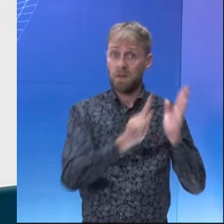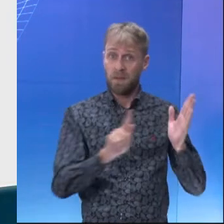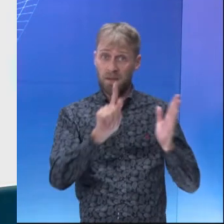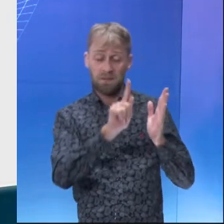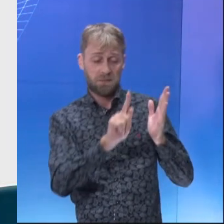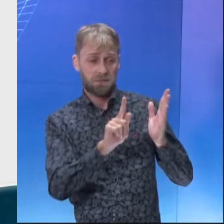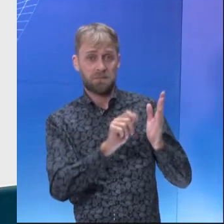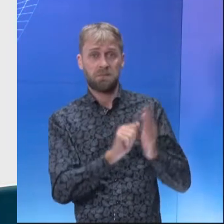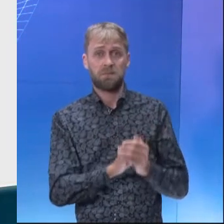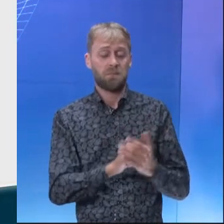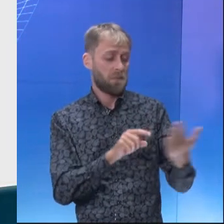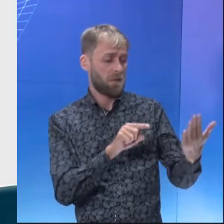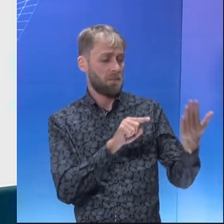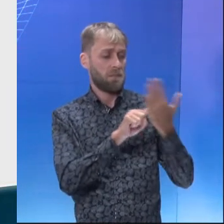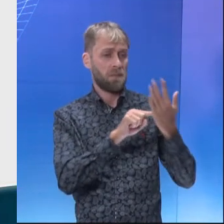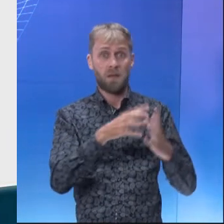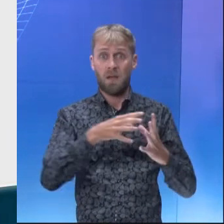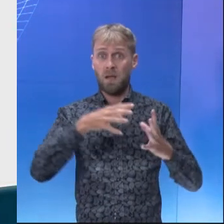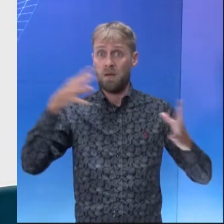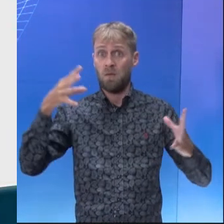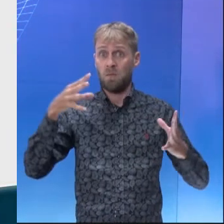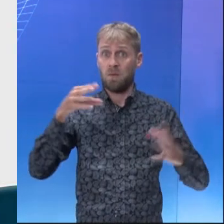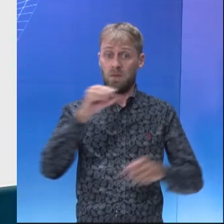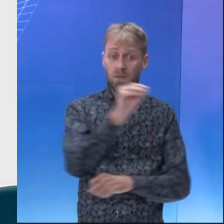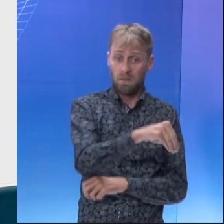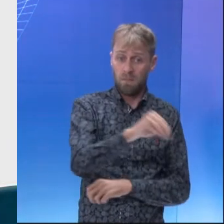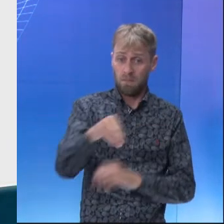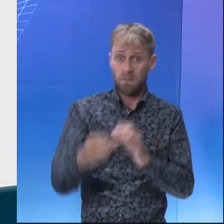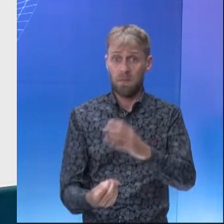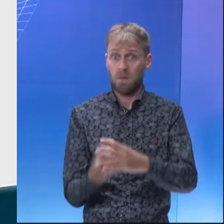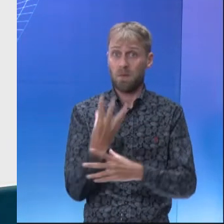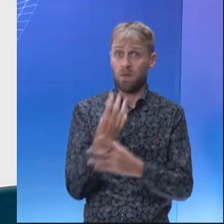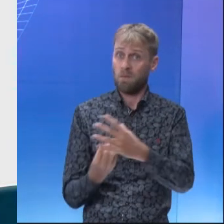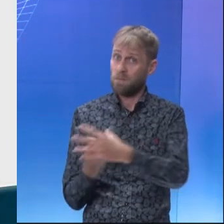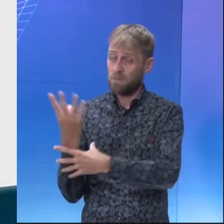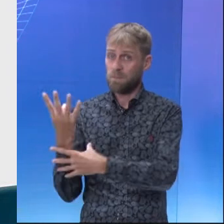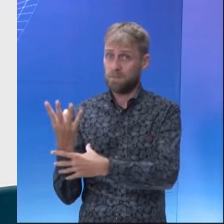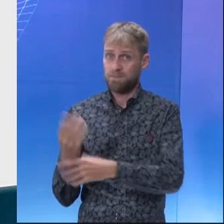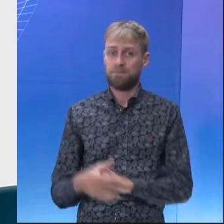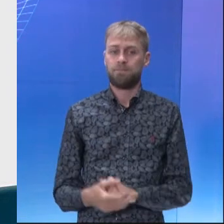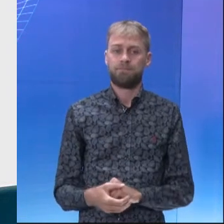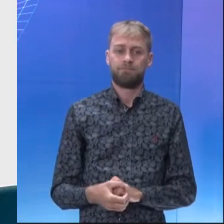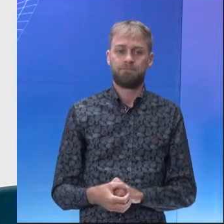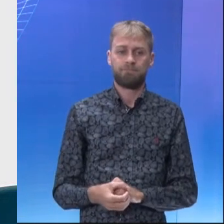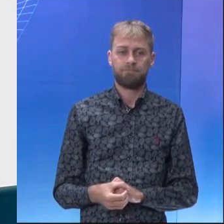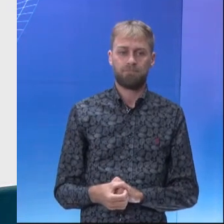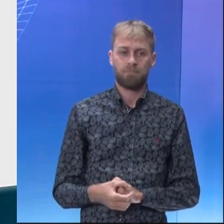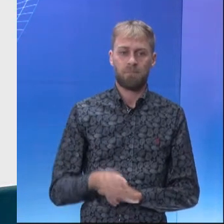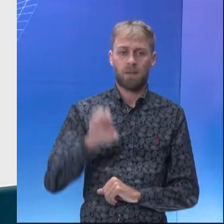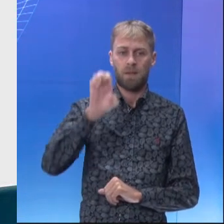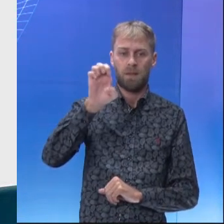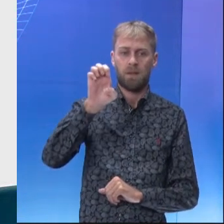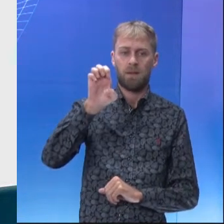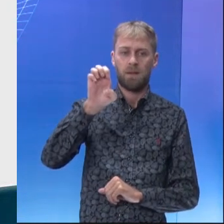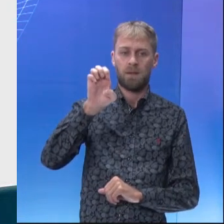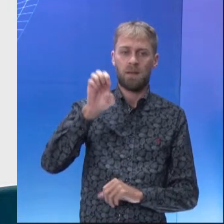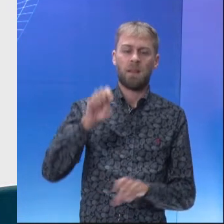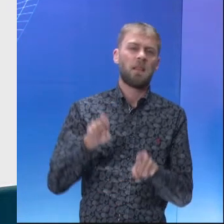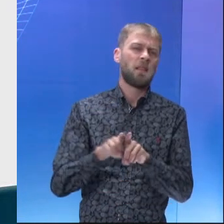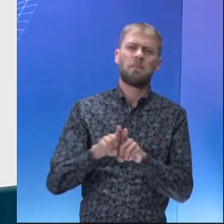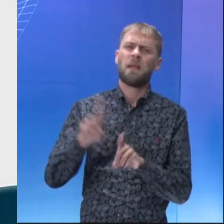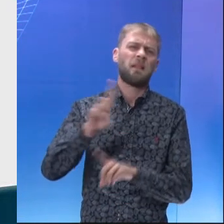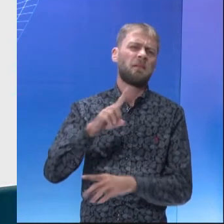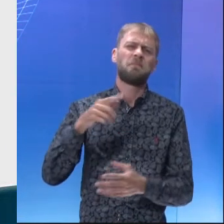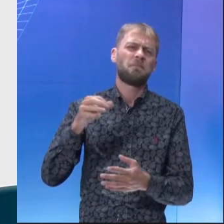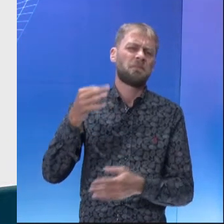gráfico mostra o aumento da silvicultura, que é a madeira de reflorestamento. A letra E também